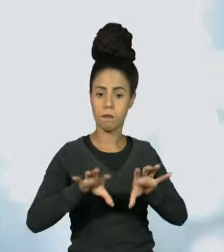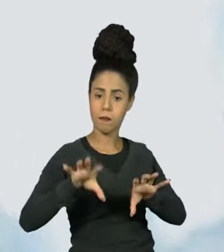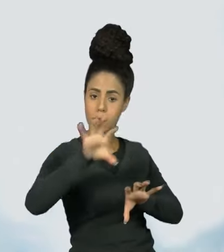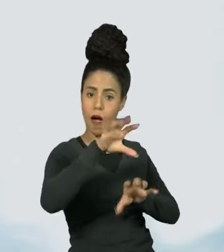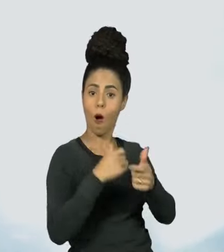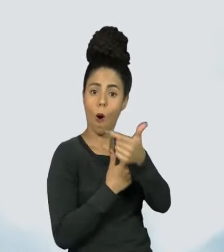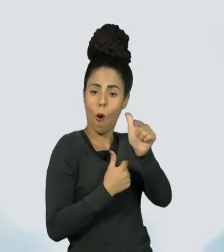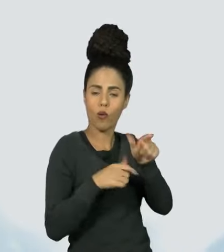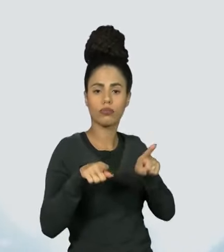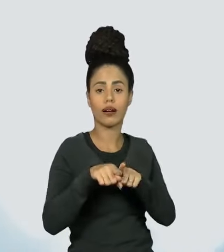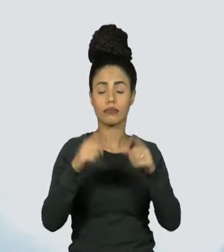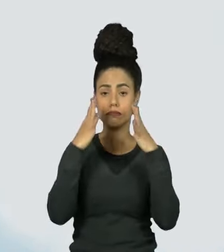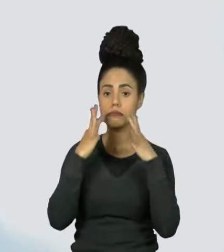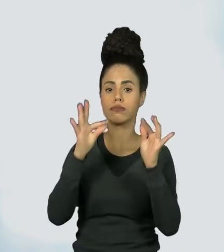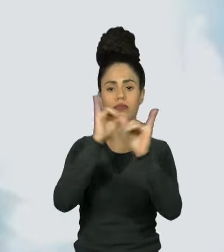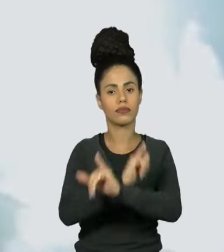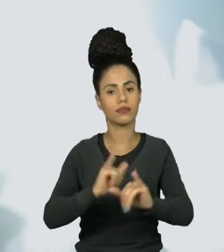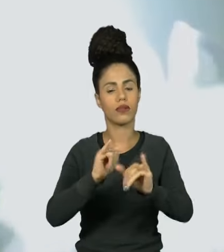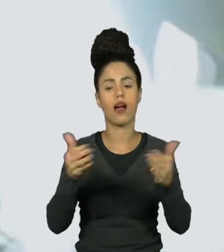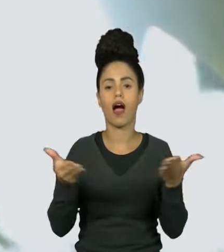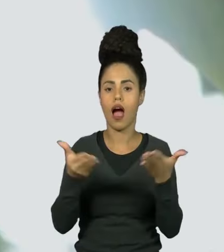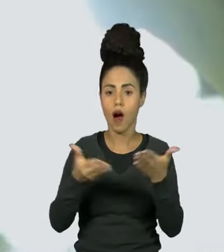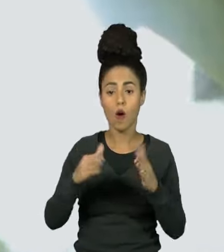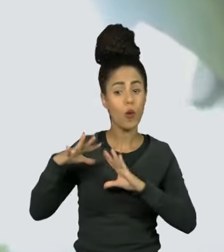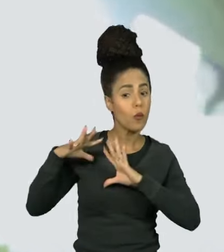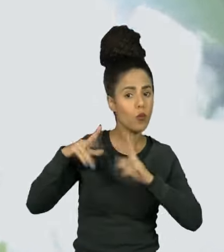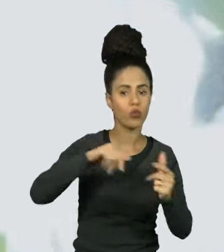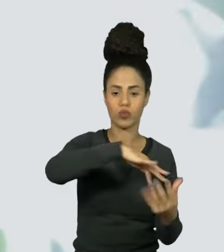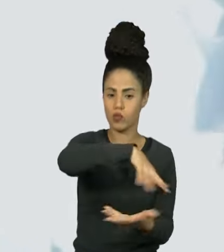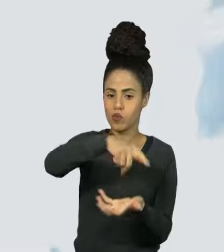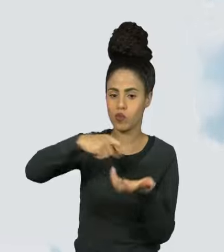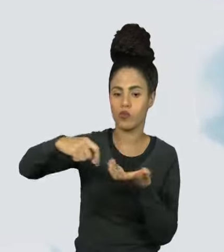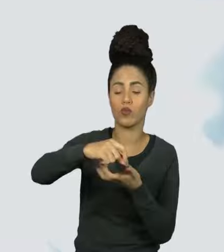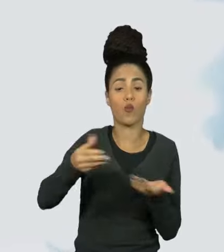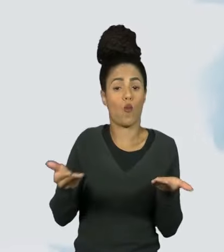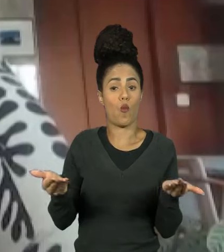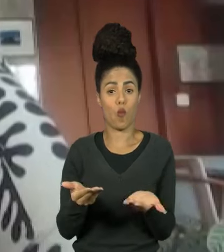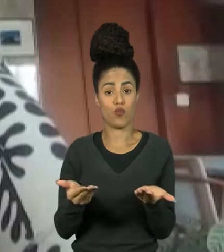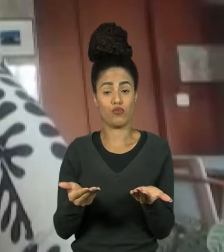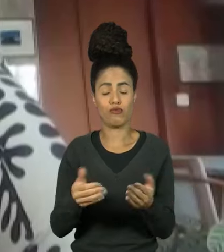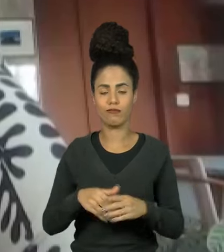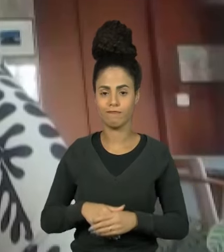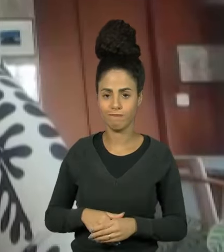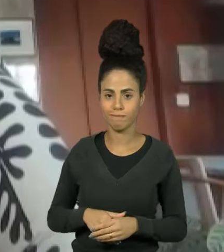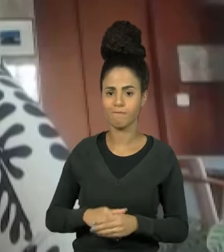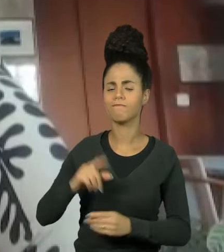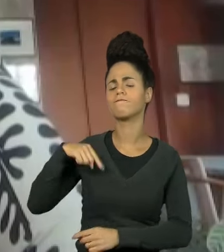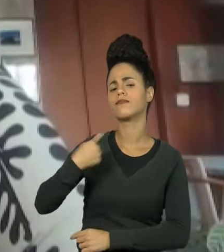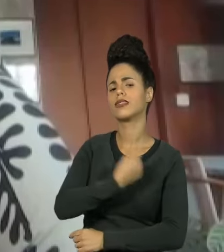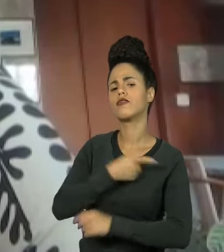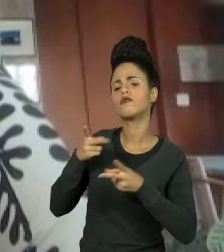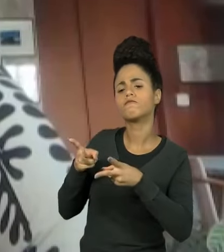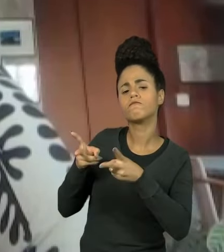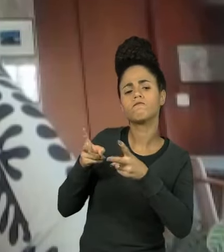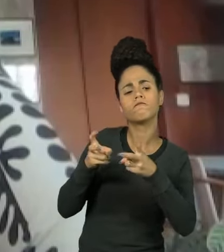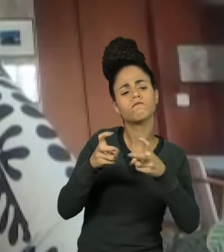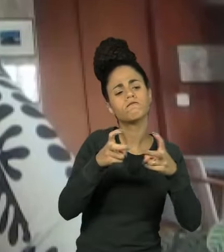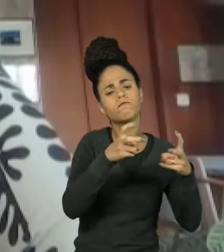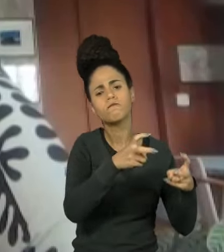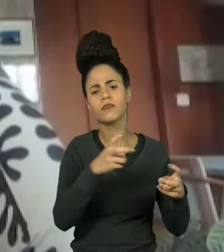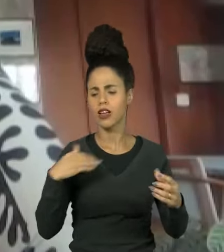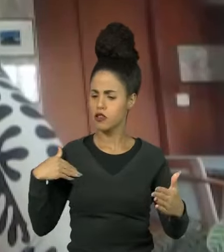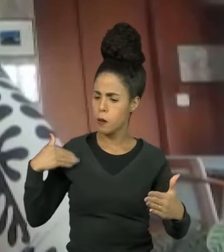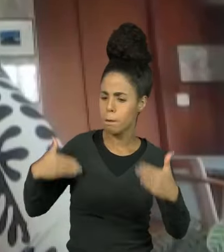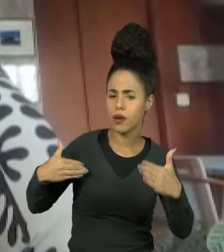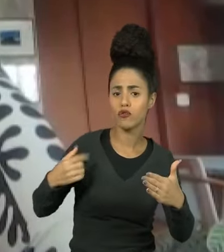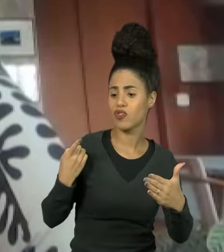e que os alertas lançados valem para o presente. A gente vê, por exemplo, nos últimos 10